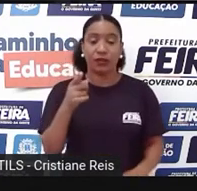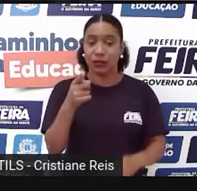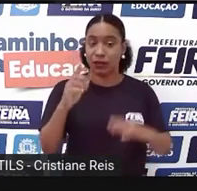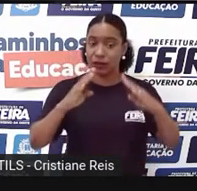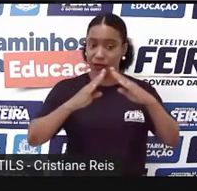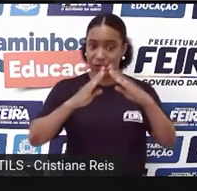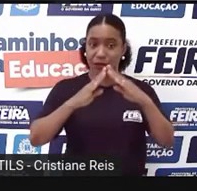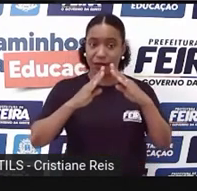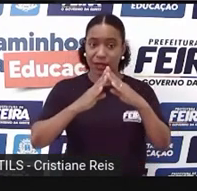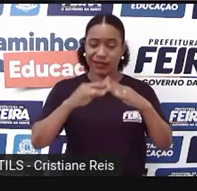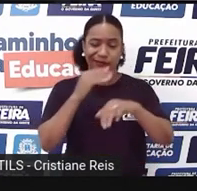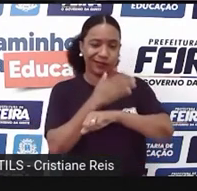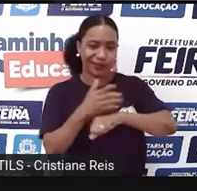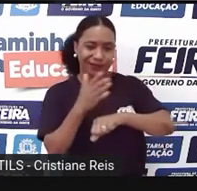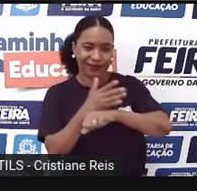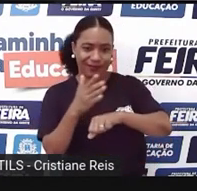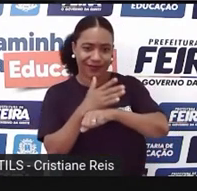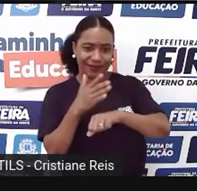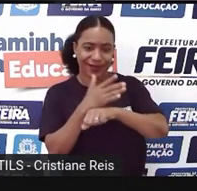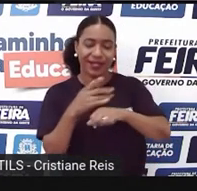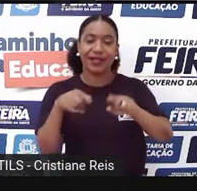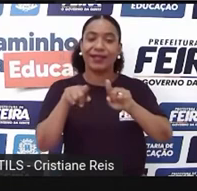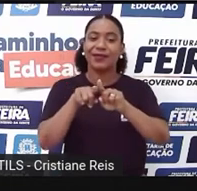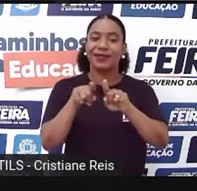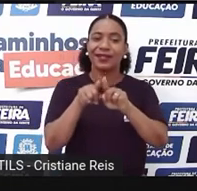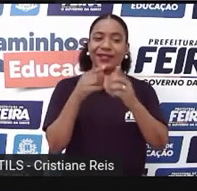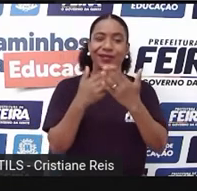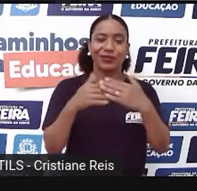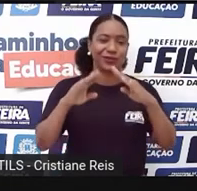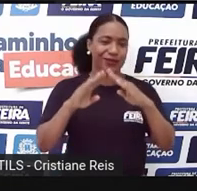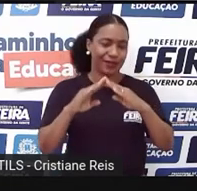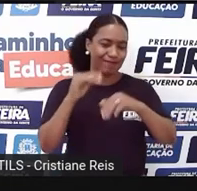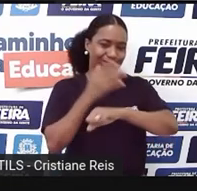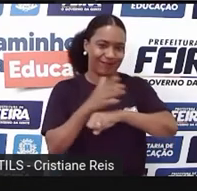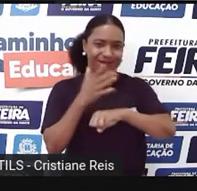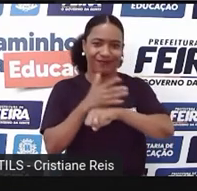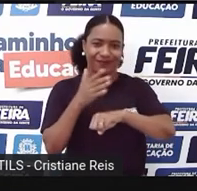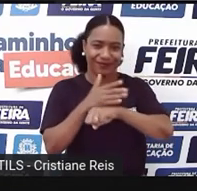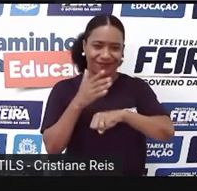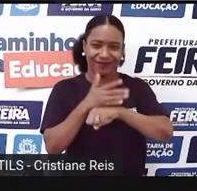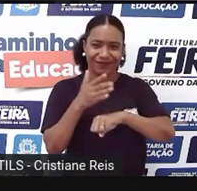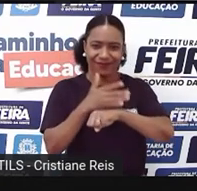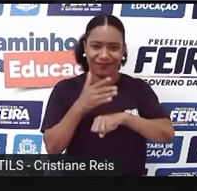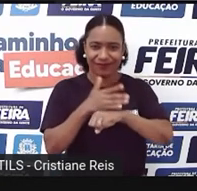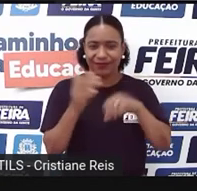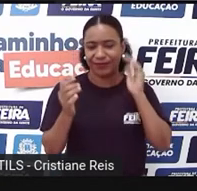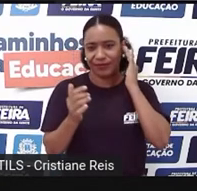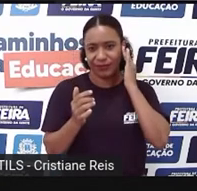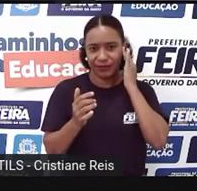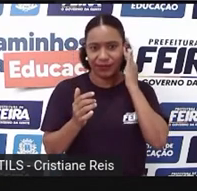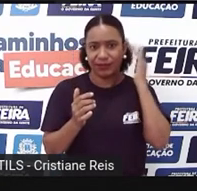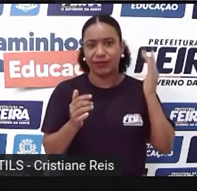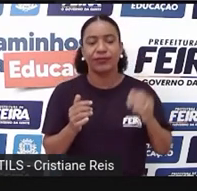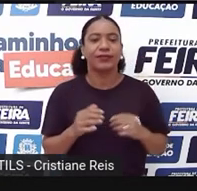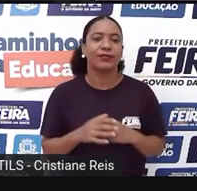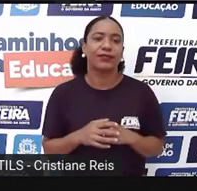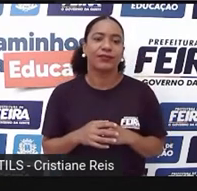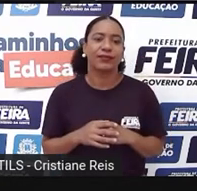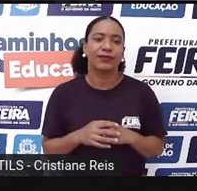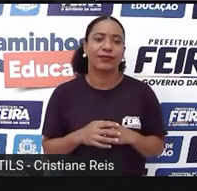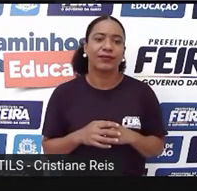Em casa E Da escola Onde vocês estudam Com a ajuda Do seu professor Ou de sua professora De inglês